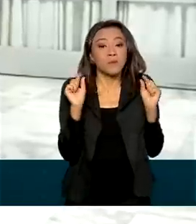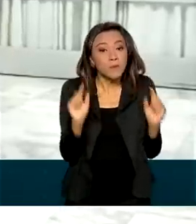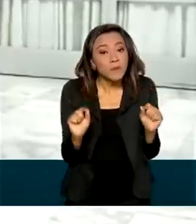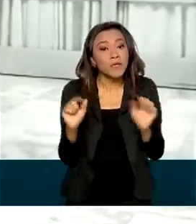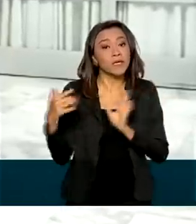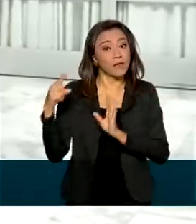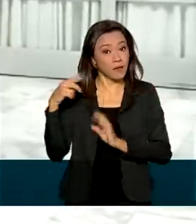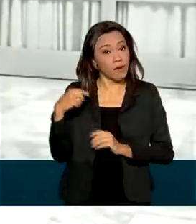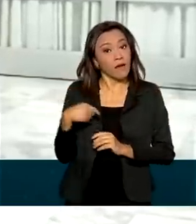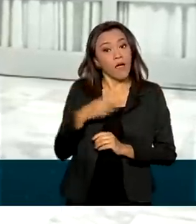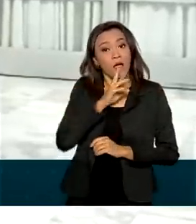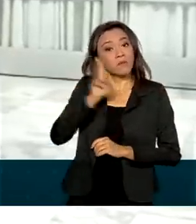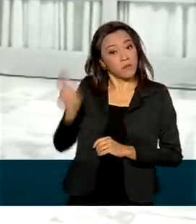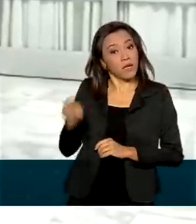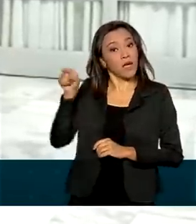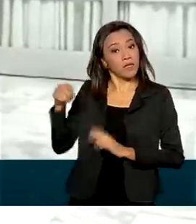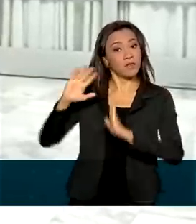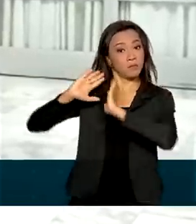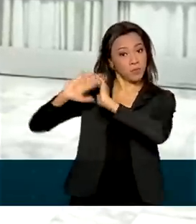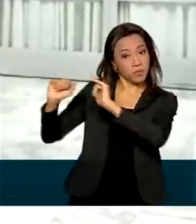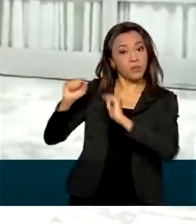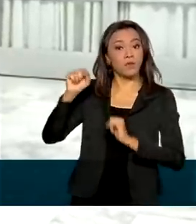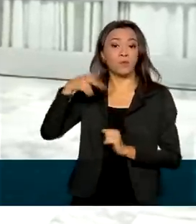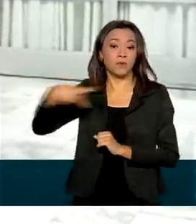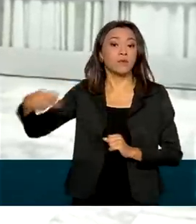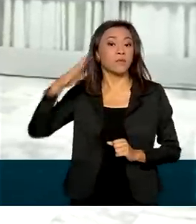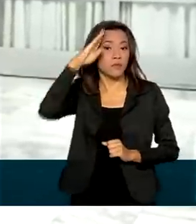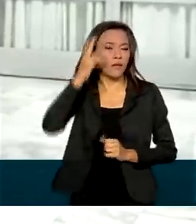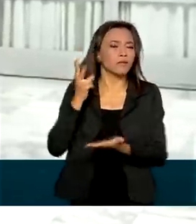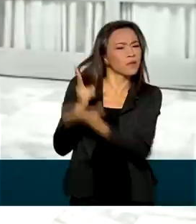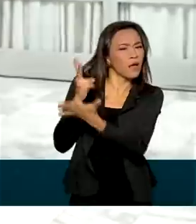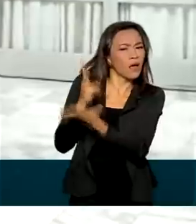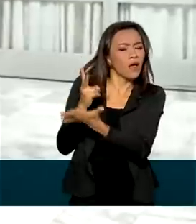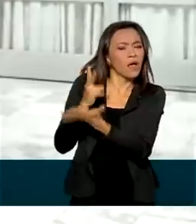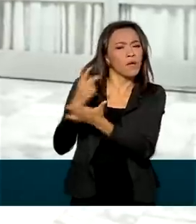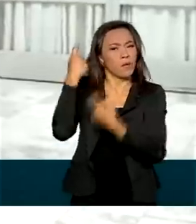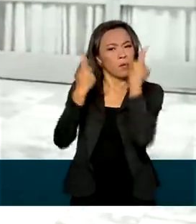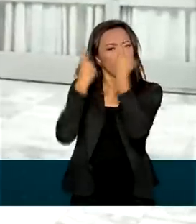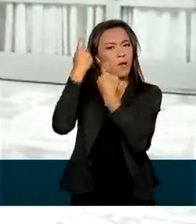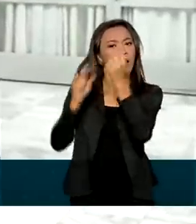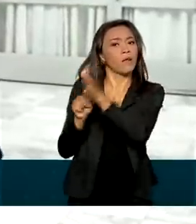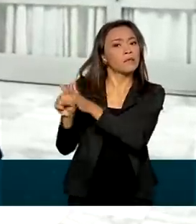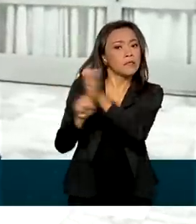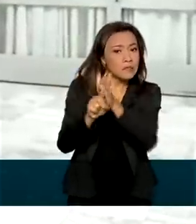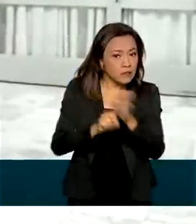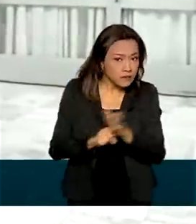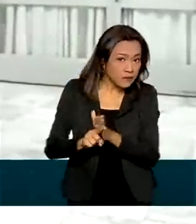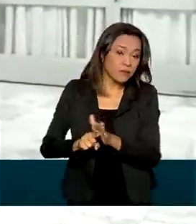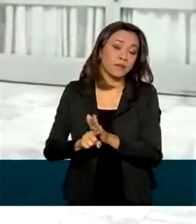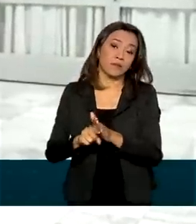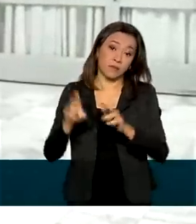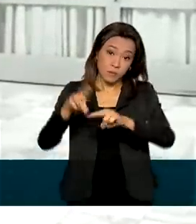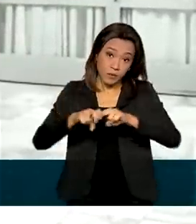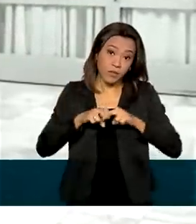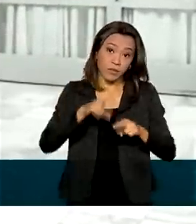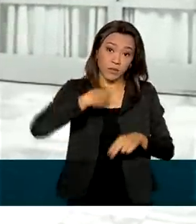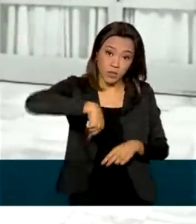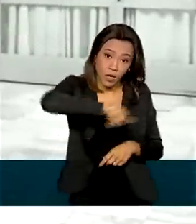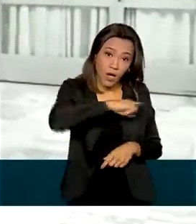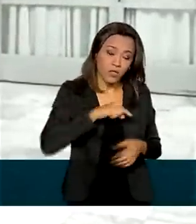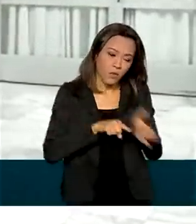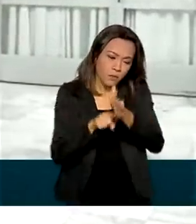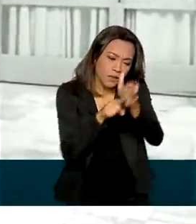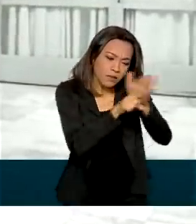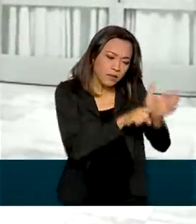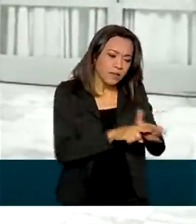presidente Bolsonaro, que está sempre preocupado em pesquisas em relação à forma. Tanto que estamos fazendo pesquisas na